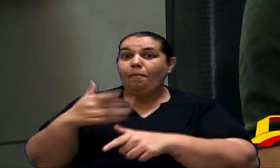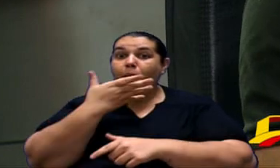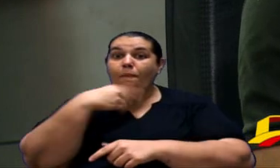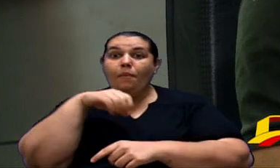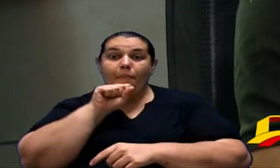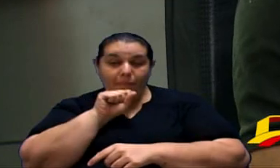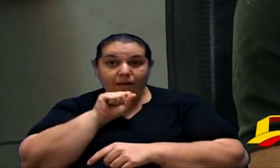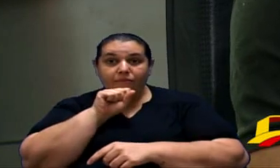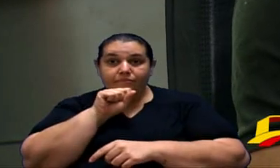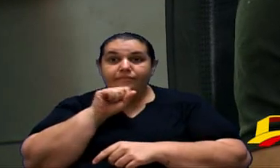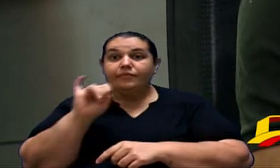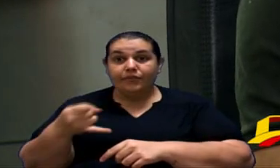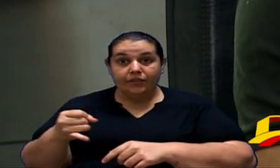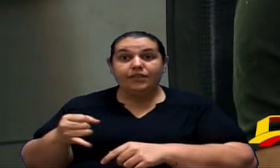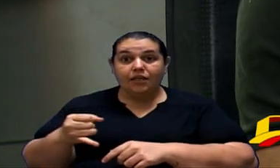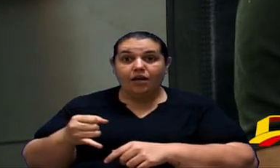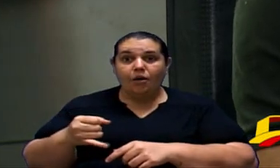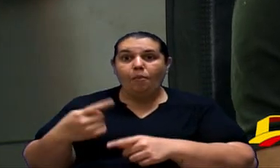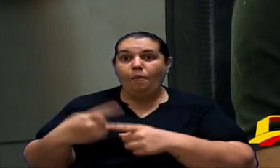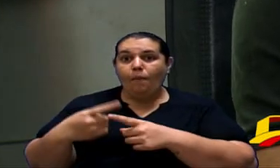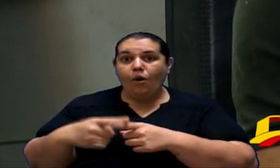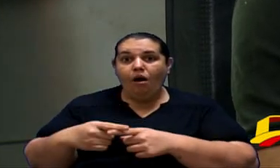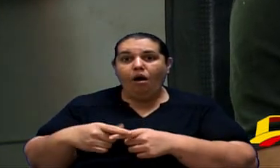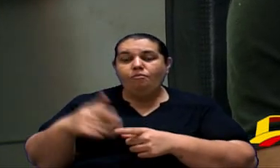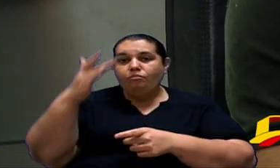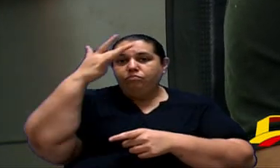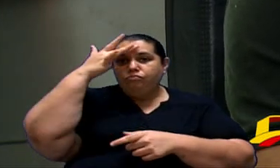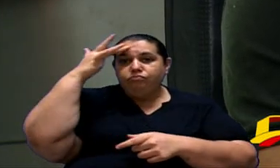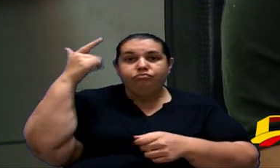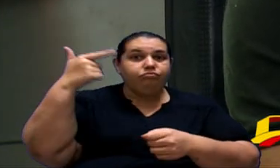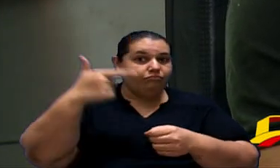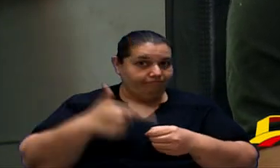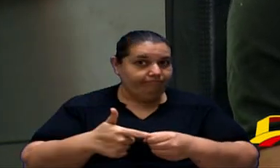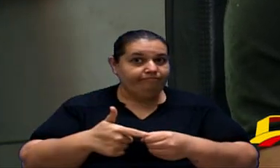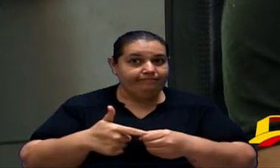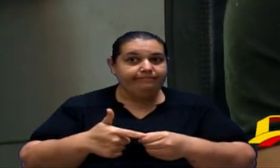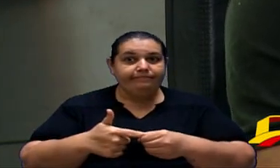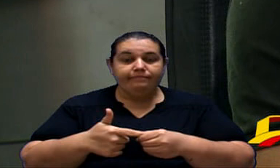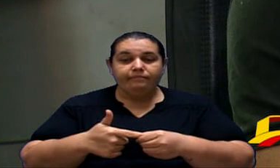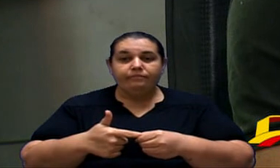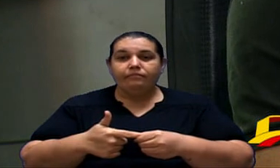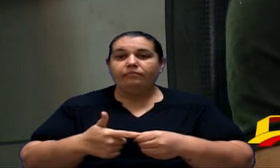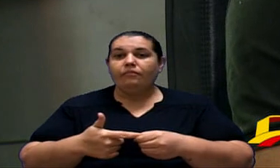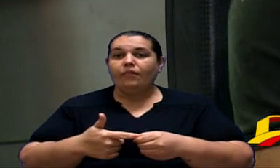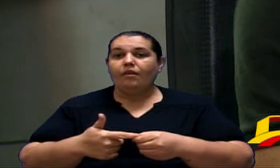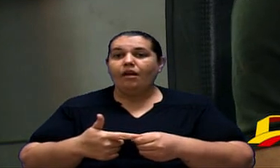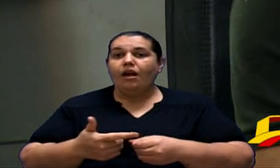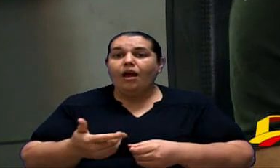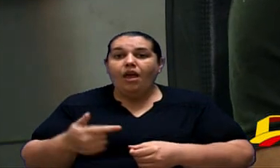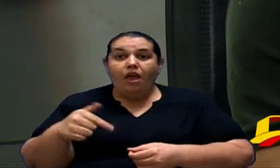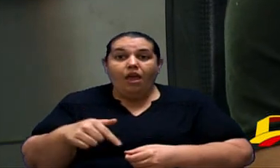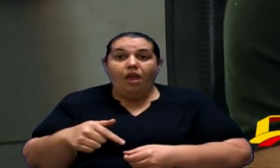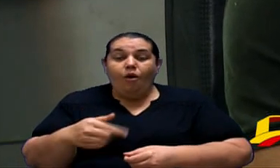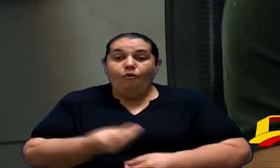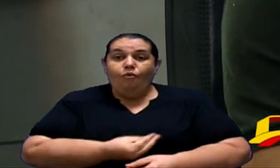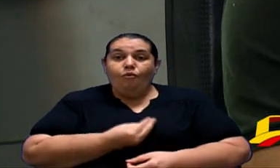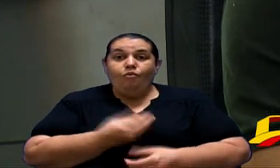do meu pai, foi por trabalho do cargo frentista. Então, venho aqui pedir